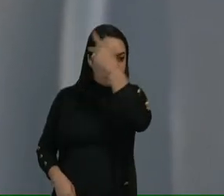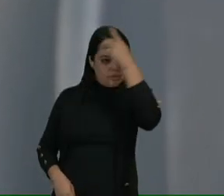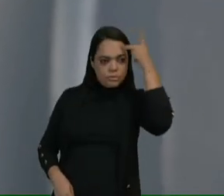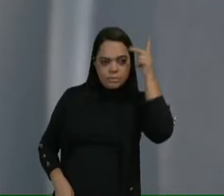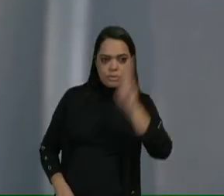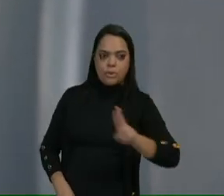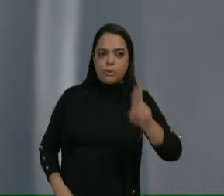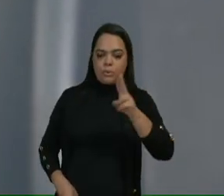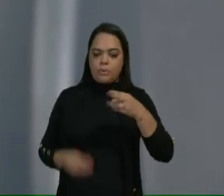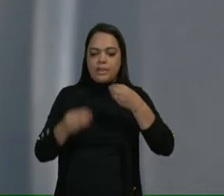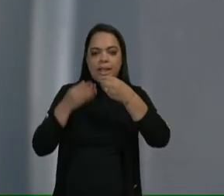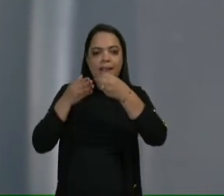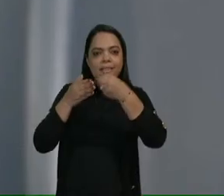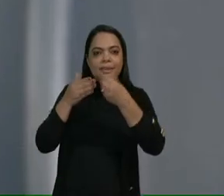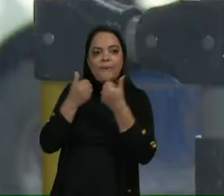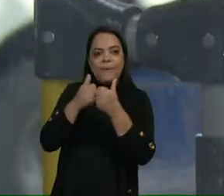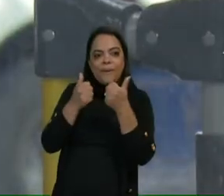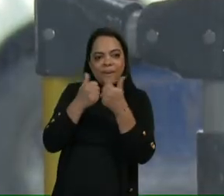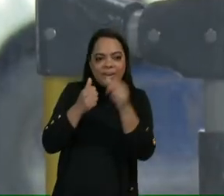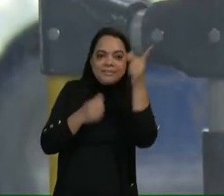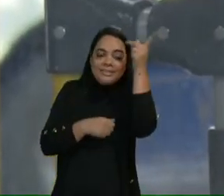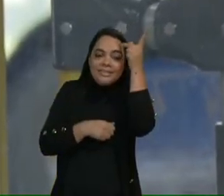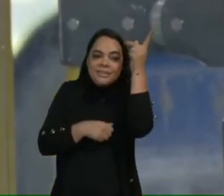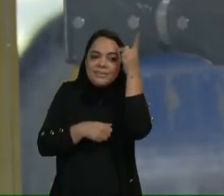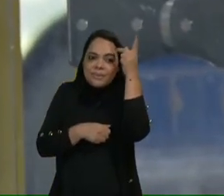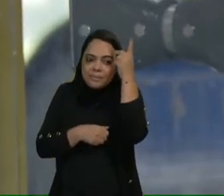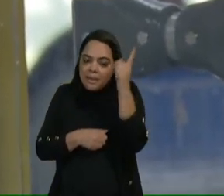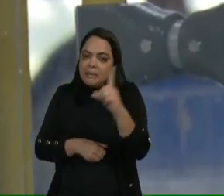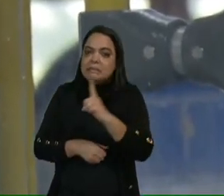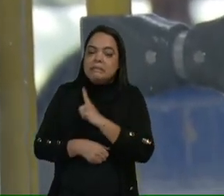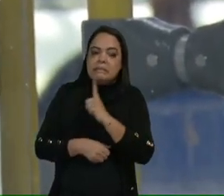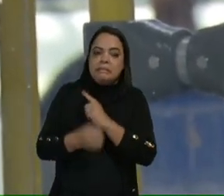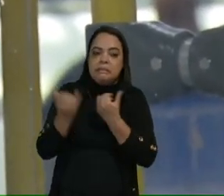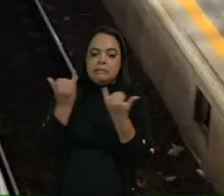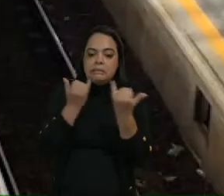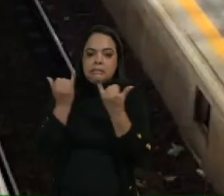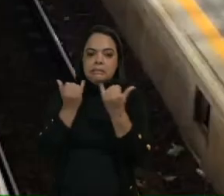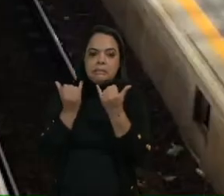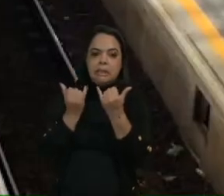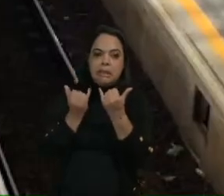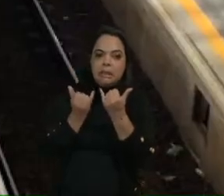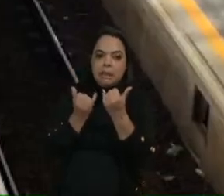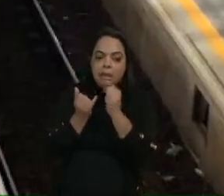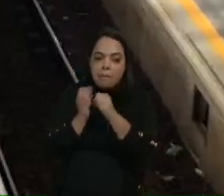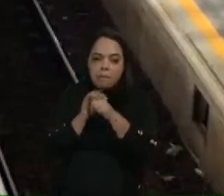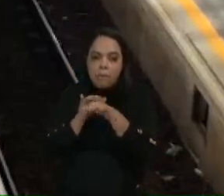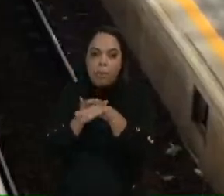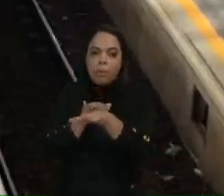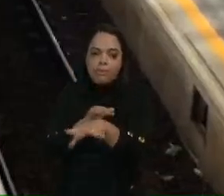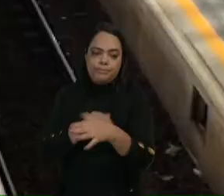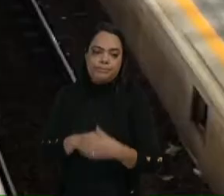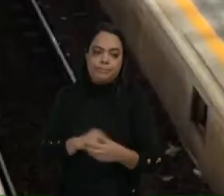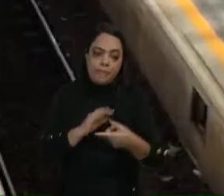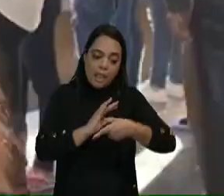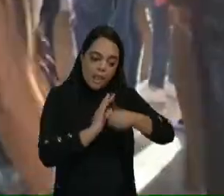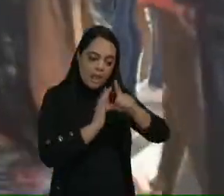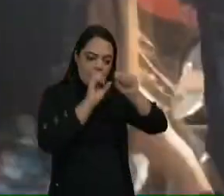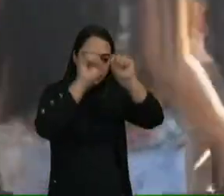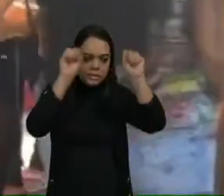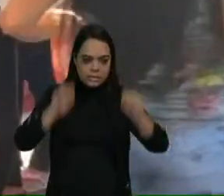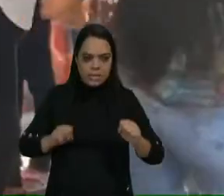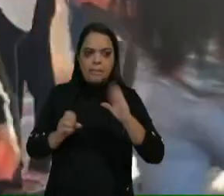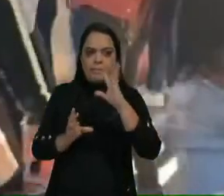o bilhete único para andar de ônibus em São Paulo tiveram dados pessoais vazados. Poucos dias antes, o sistema interno da